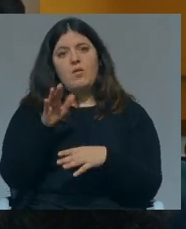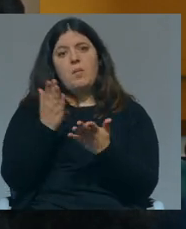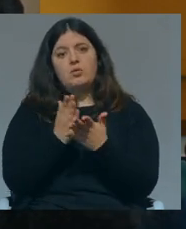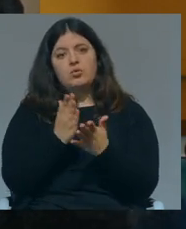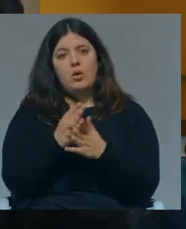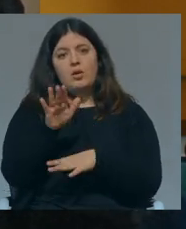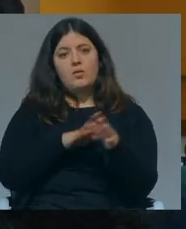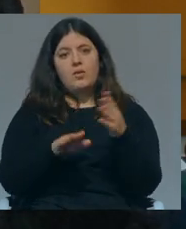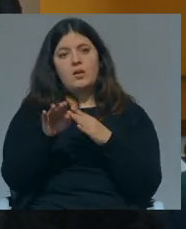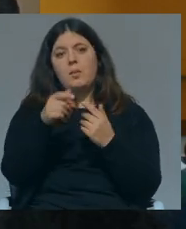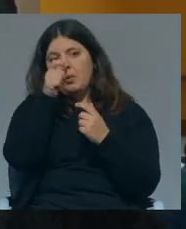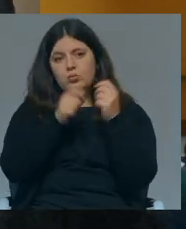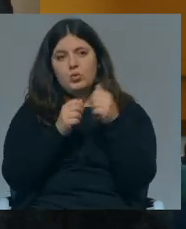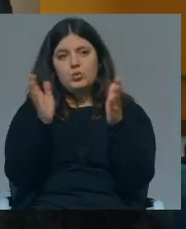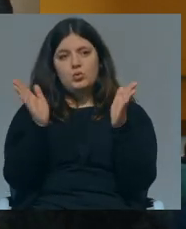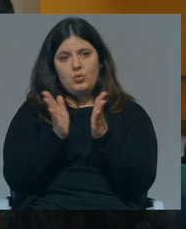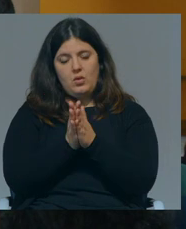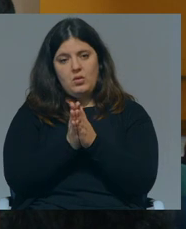todas as pessoas